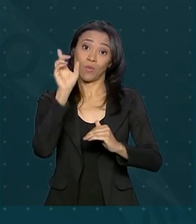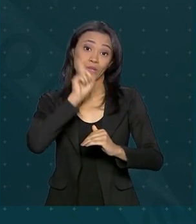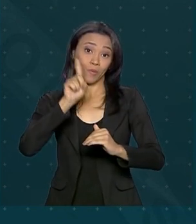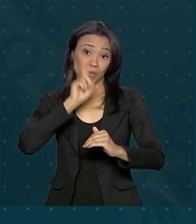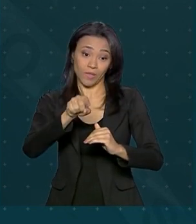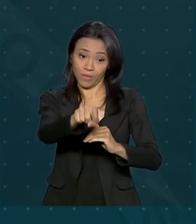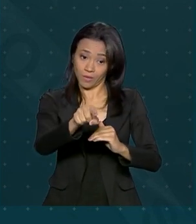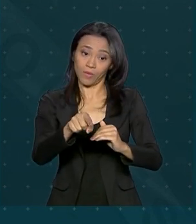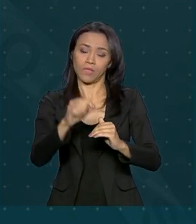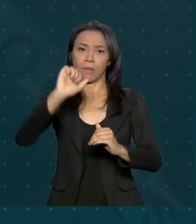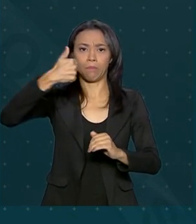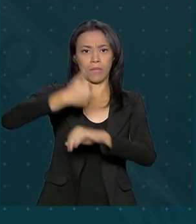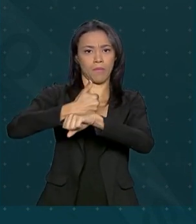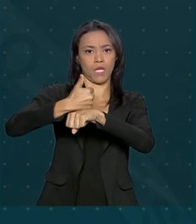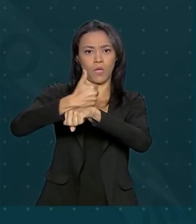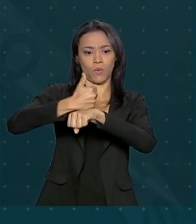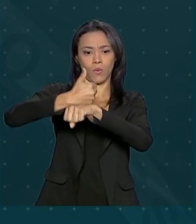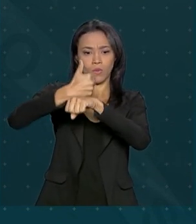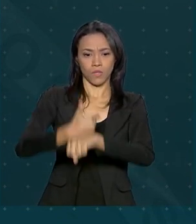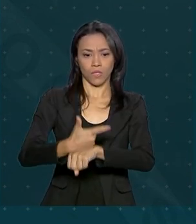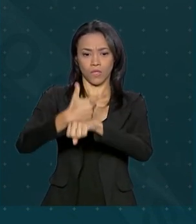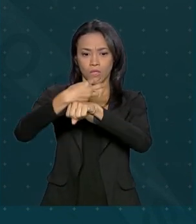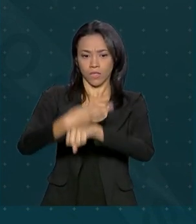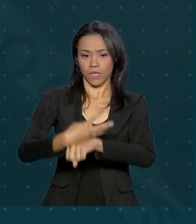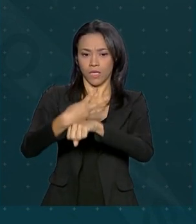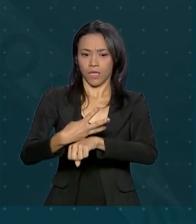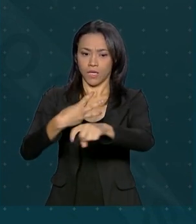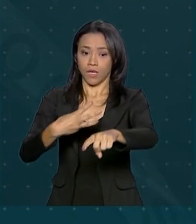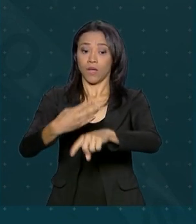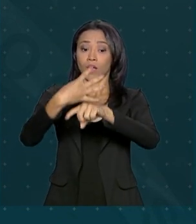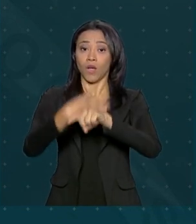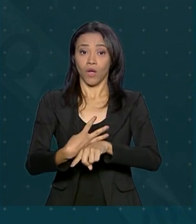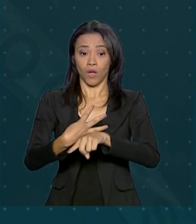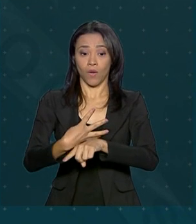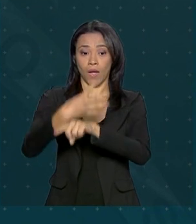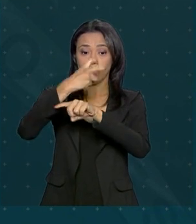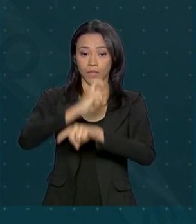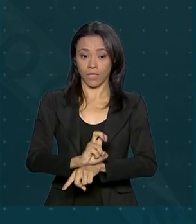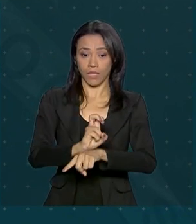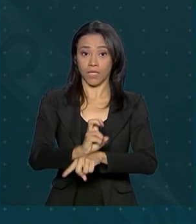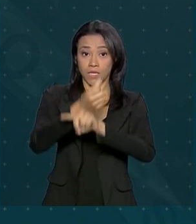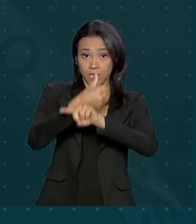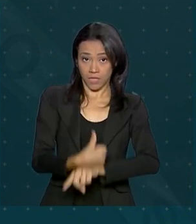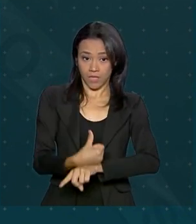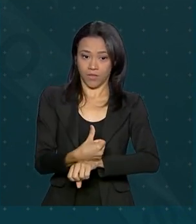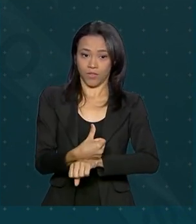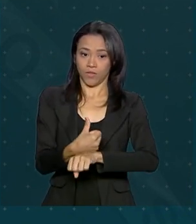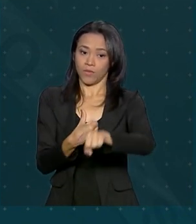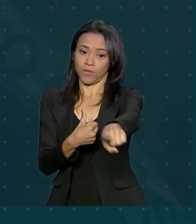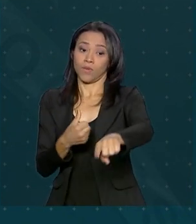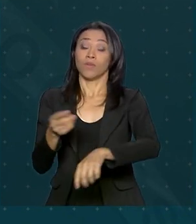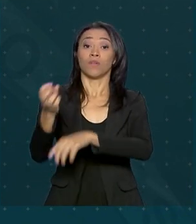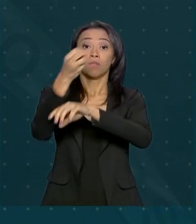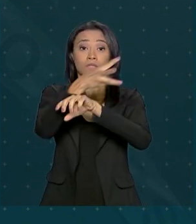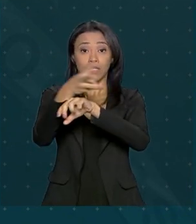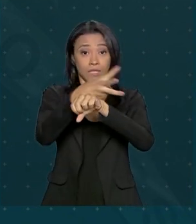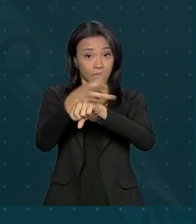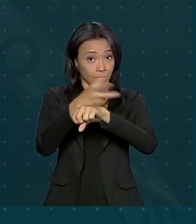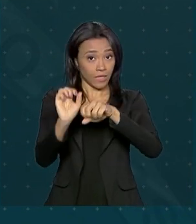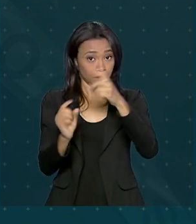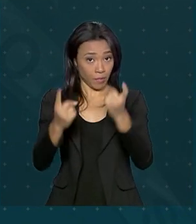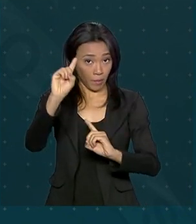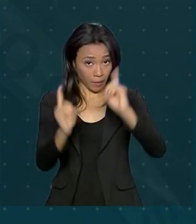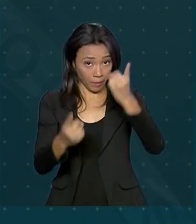ocupa o primeiro lugar. Em seguida, vem Hong Kong, Holanda, Suíça e Japão. O país latino-americano mais bem